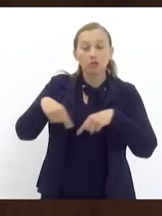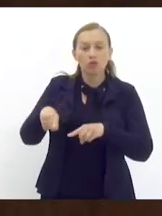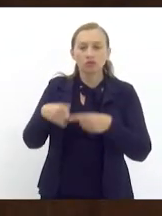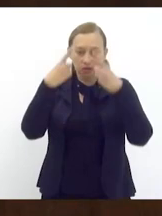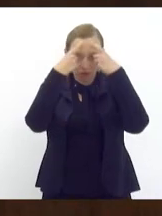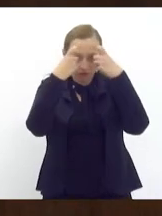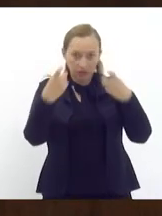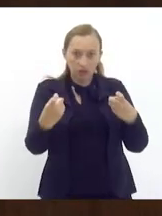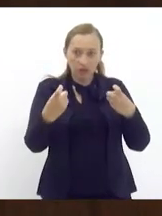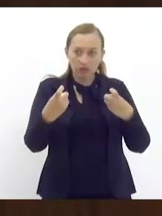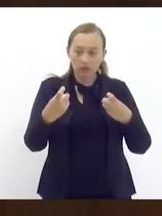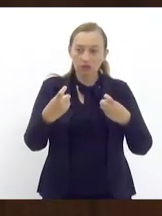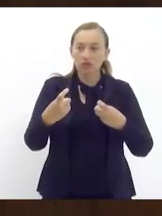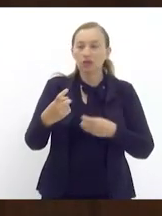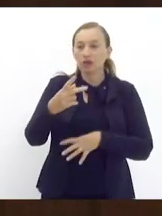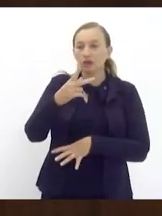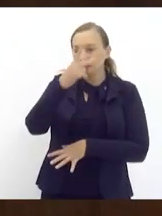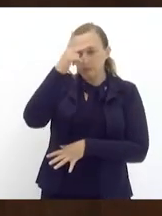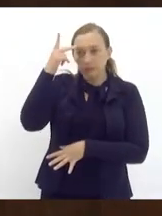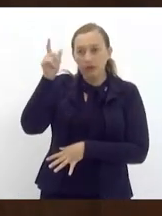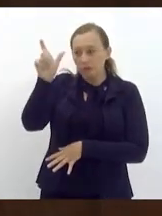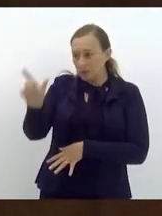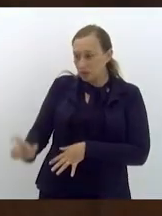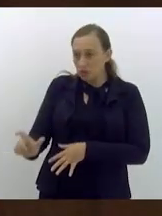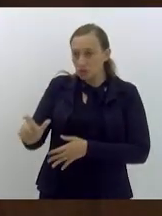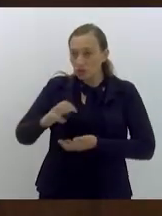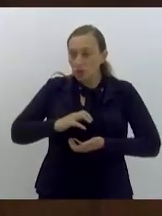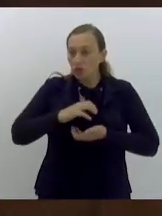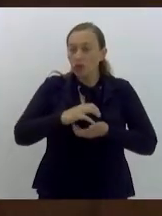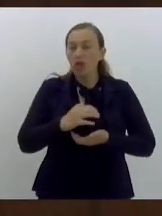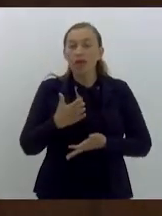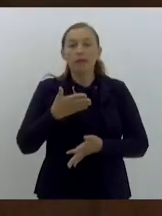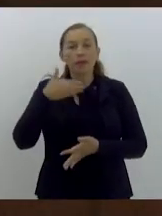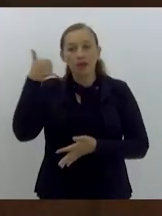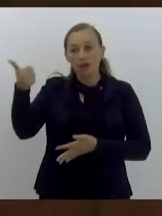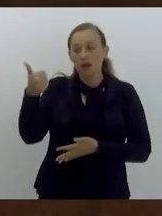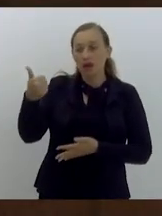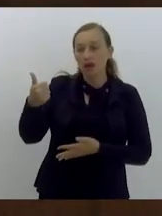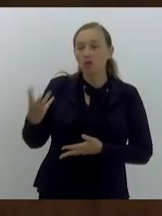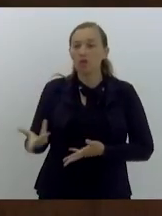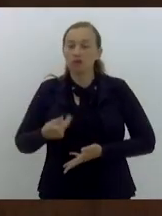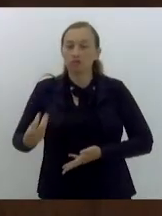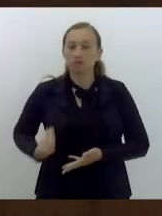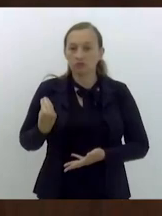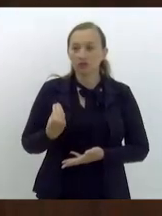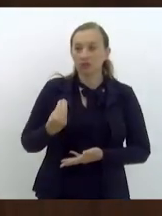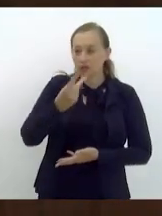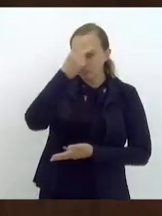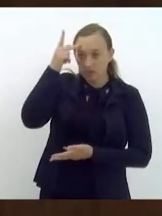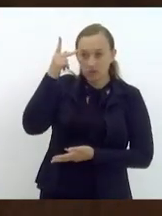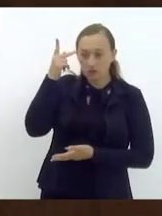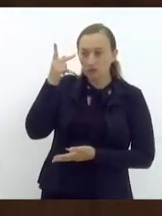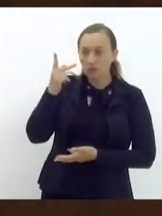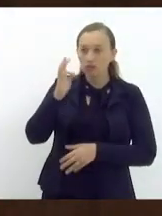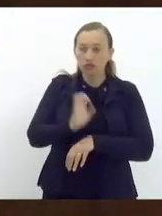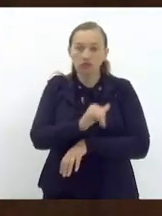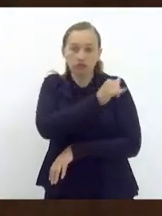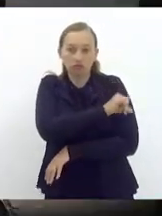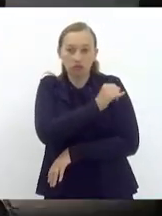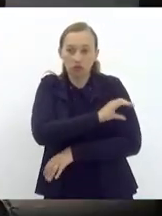violência contra a pessoa idosa para melhorar a qualidade de vida da pessoa idosa do Estado do Rio de Janeiro. Muito obrigado, presidente.